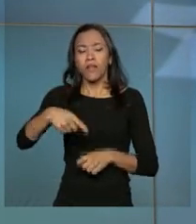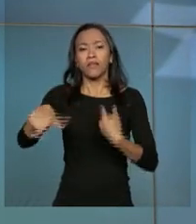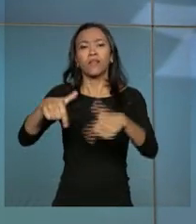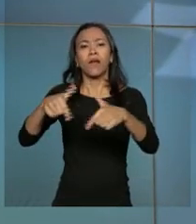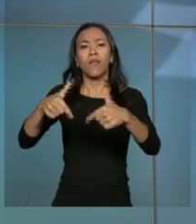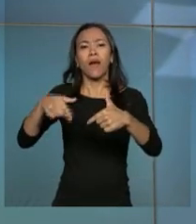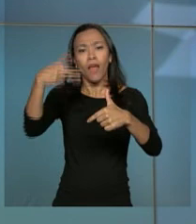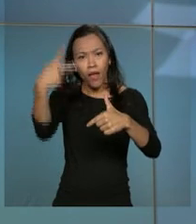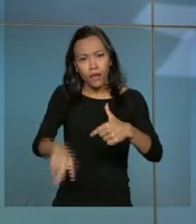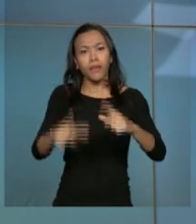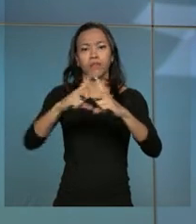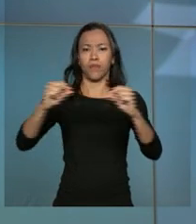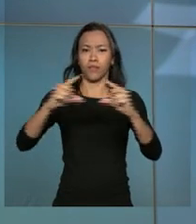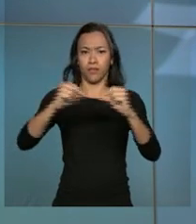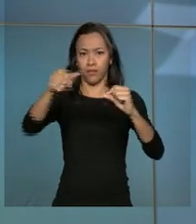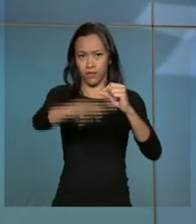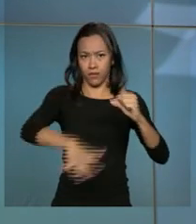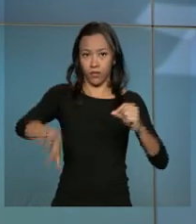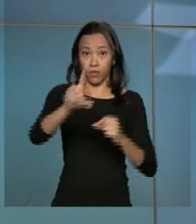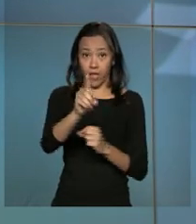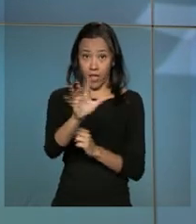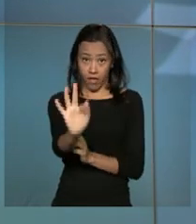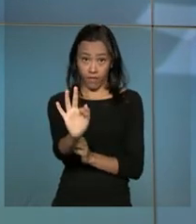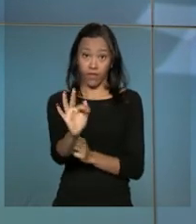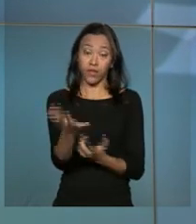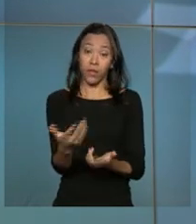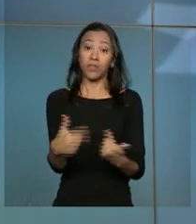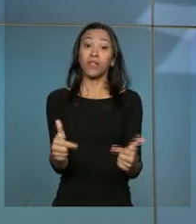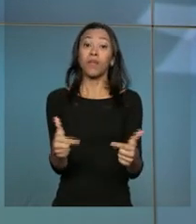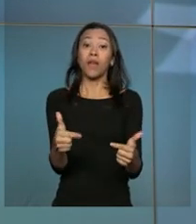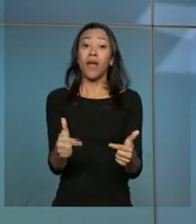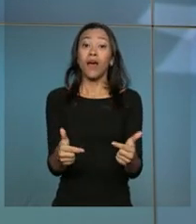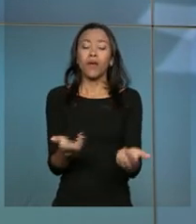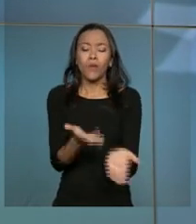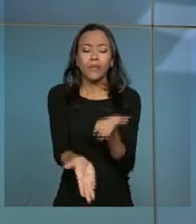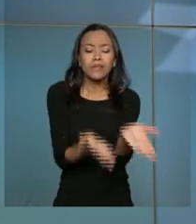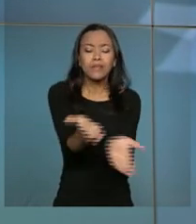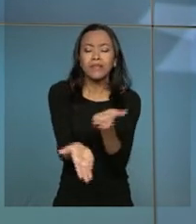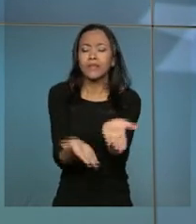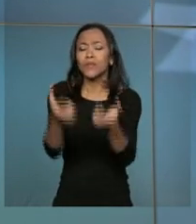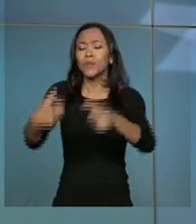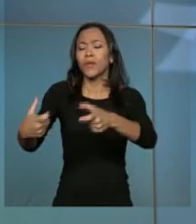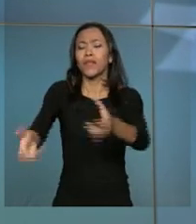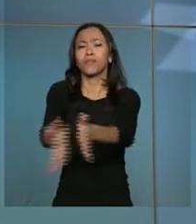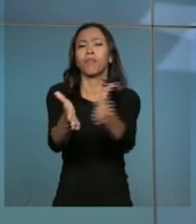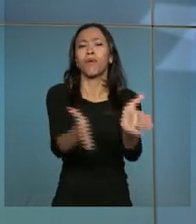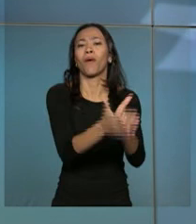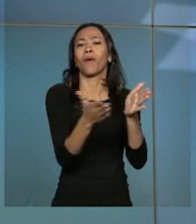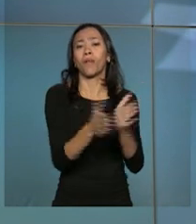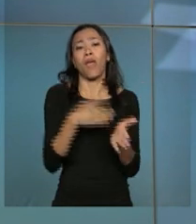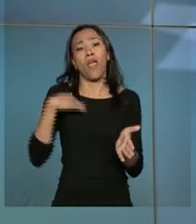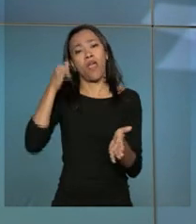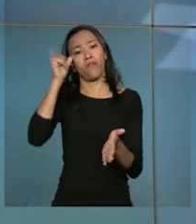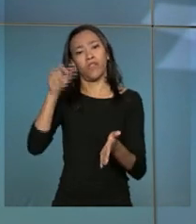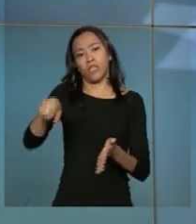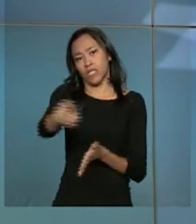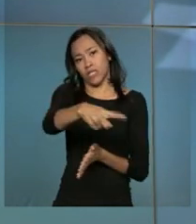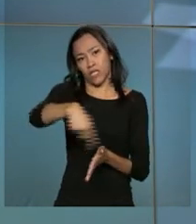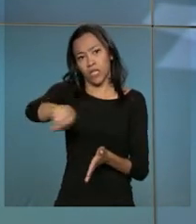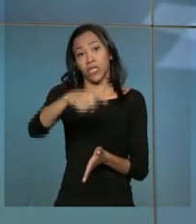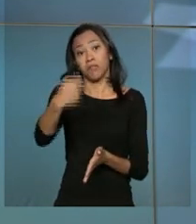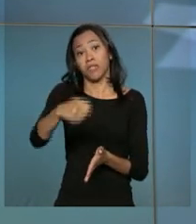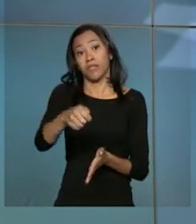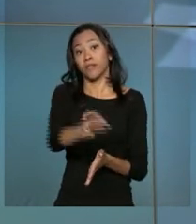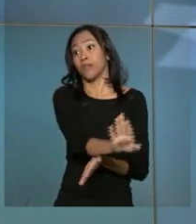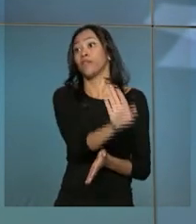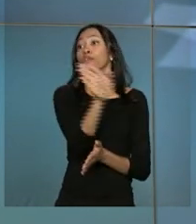Planaltina, aqui no Distrito Federal. Para ela, trabalhar com atenção básica em áreas carentes evita que os pacientes precisem se